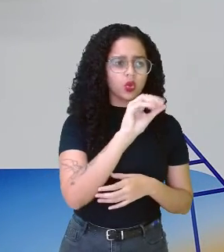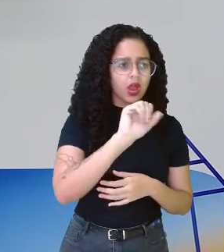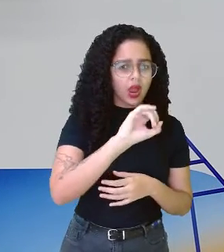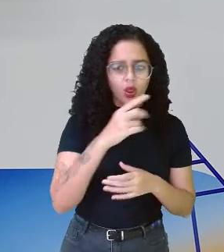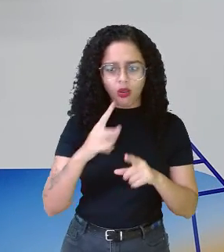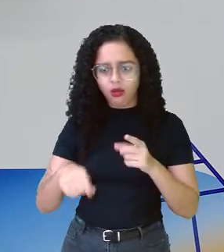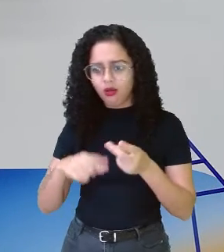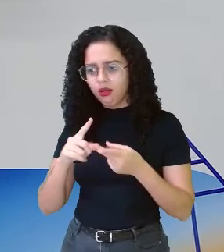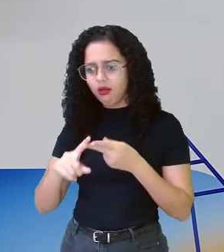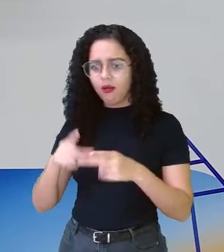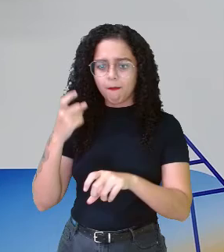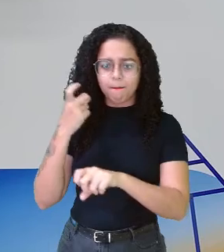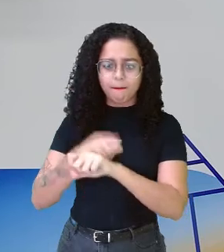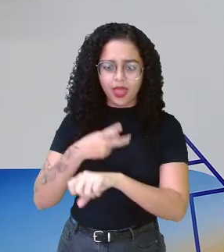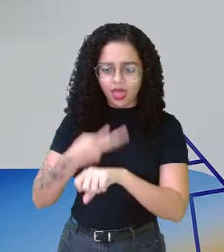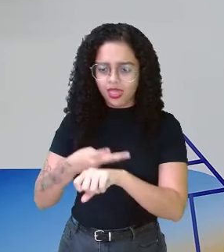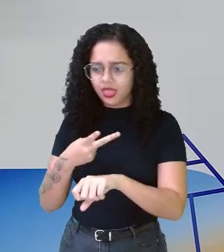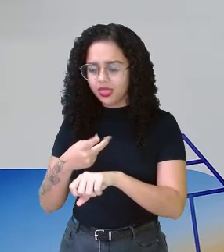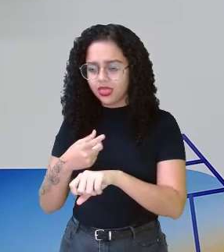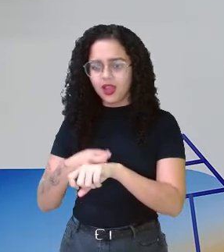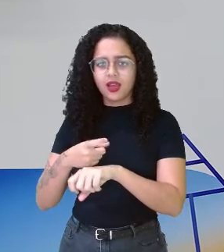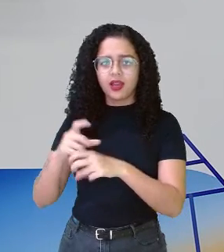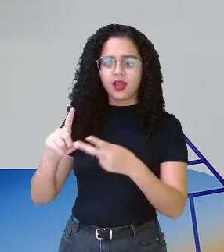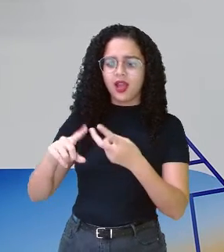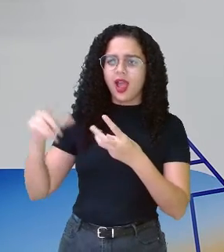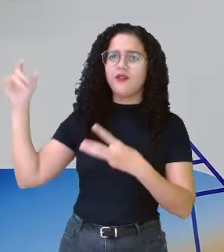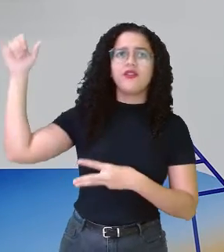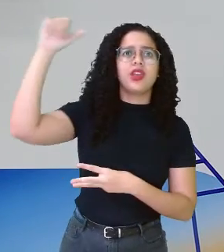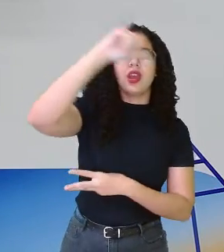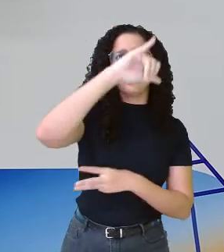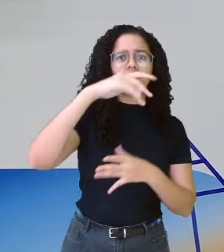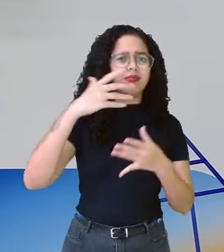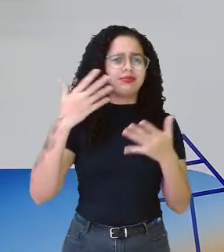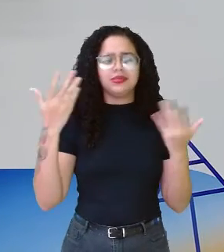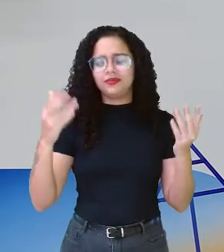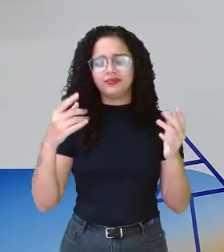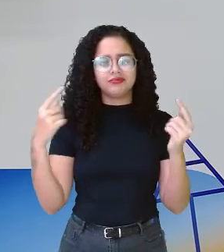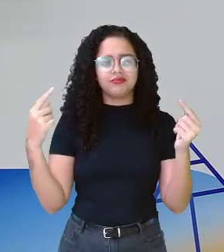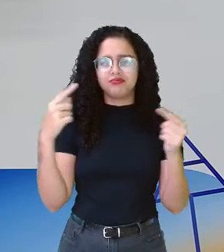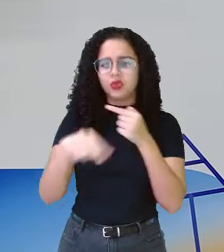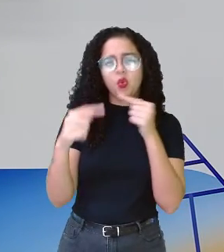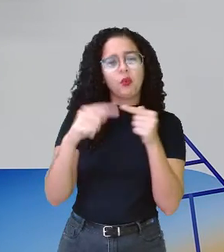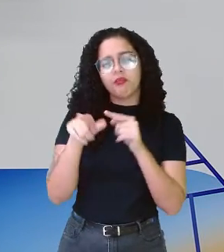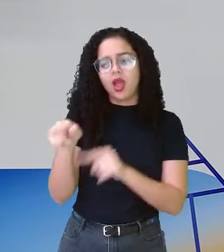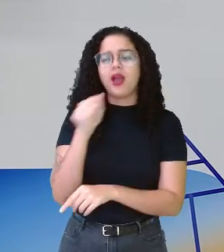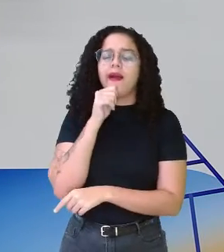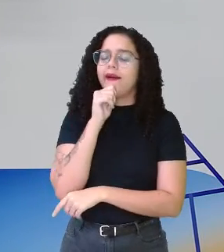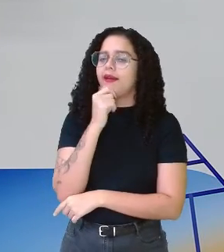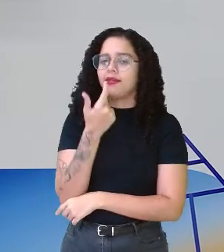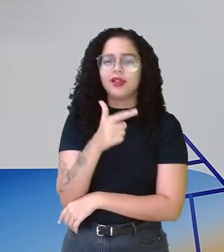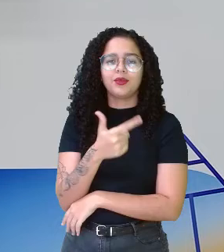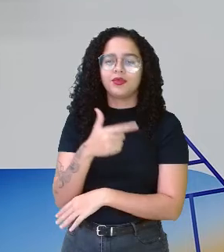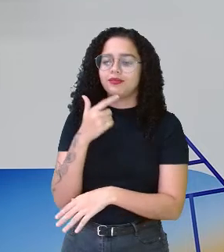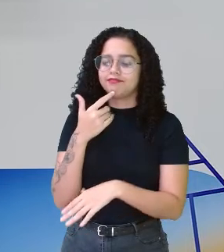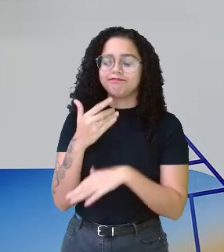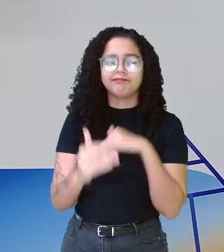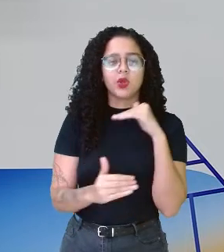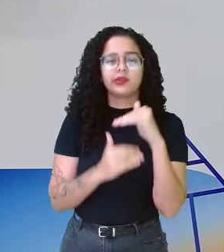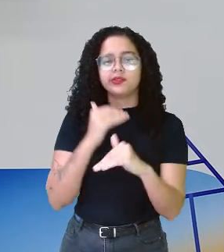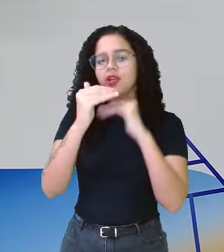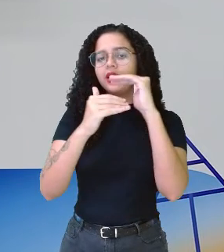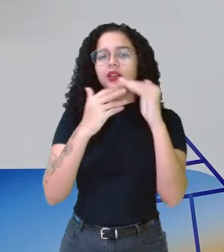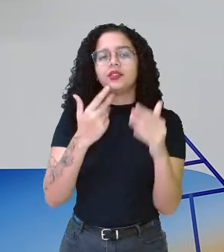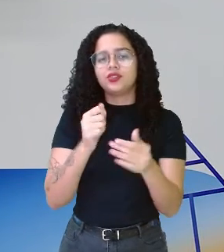pedra, avião, não sei, palavras desconexas, Então, esse estudante ainda não está nesse processo